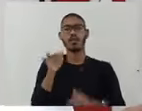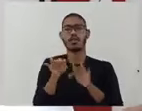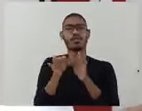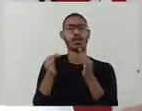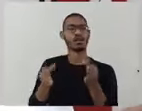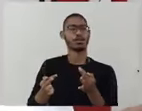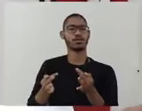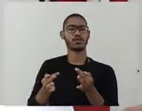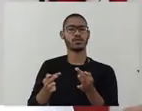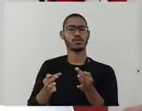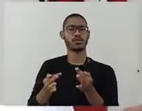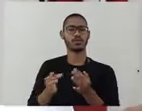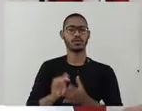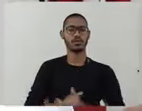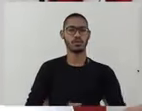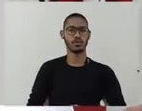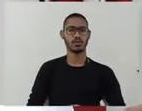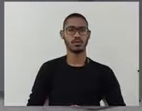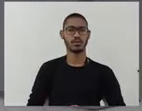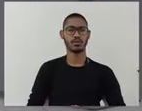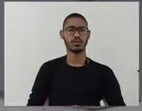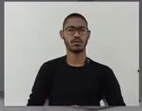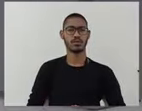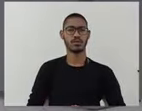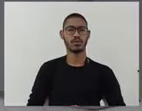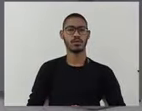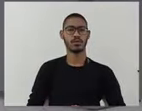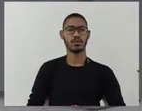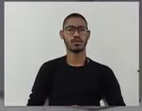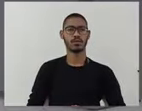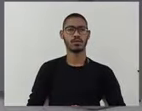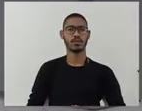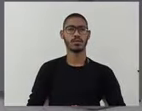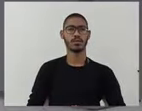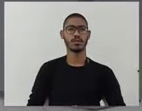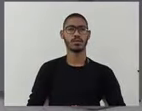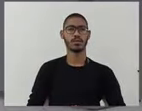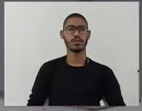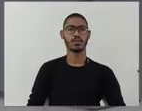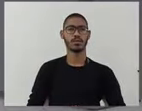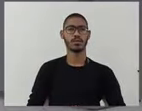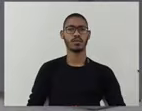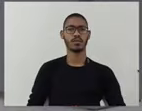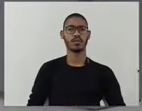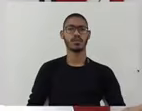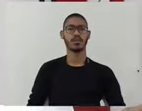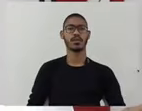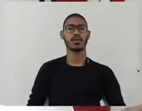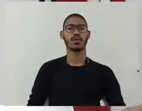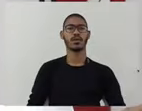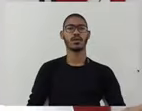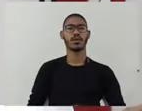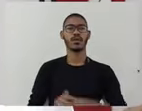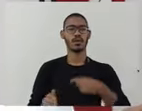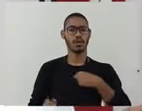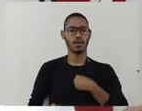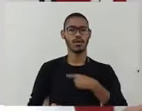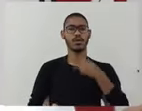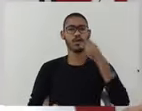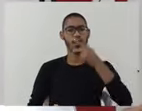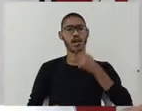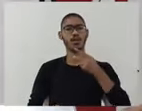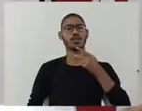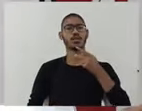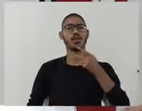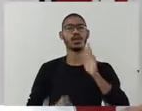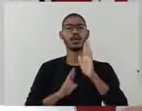Senhor presidente, é com grande satisfação que este nobre vereador fale em nome de Brito aqui,